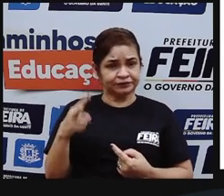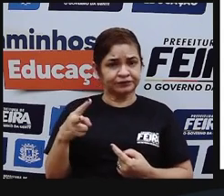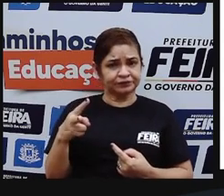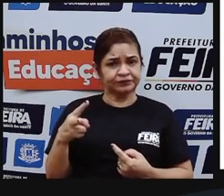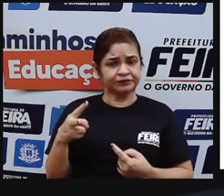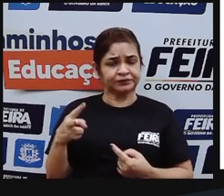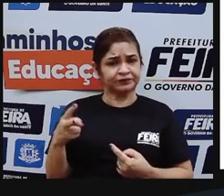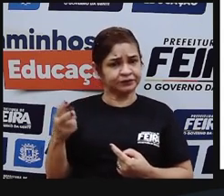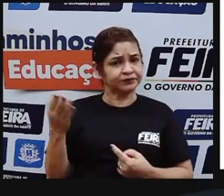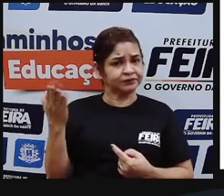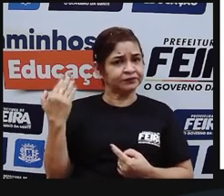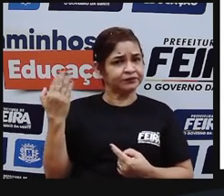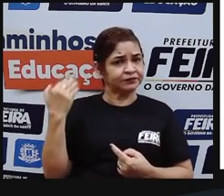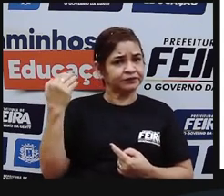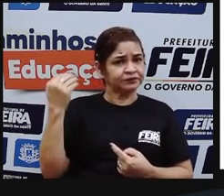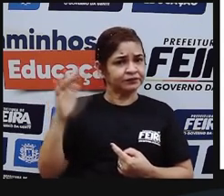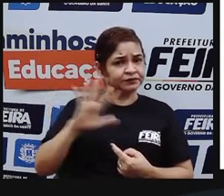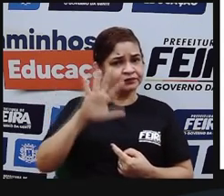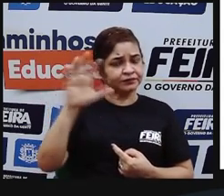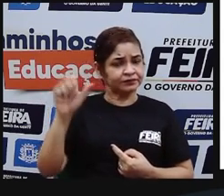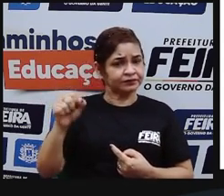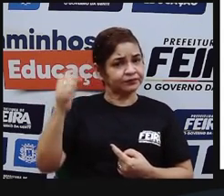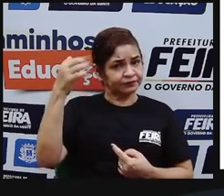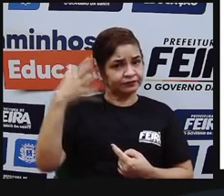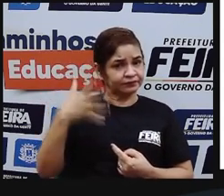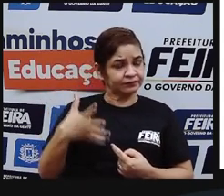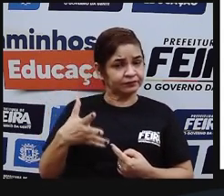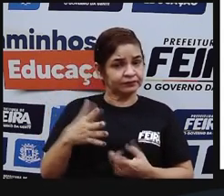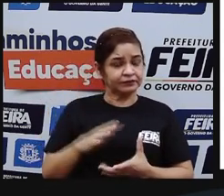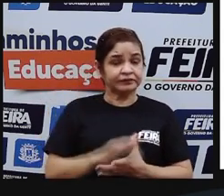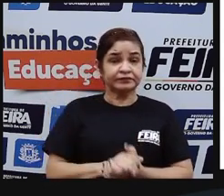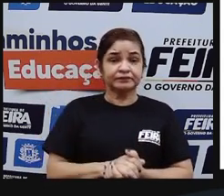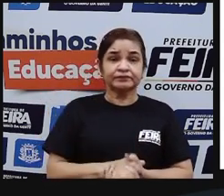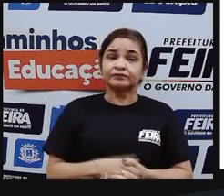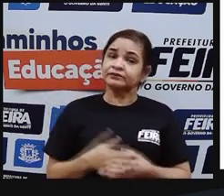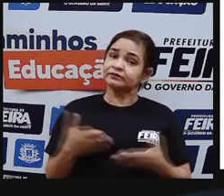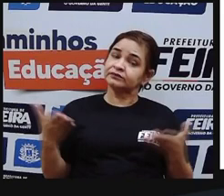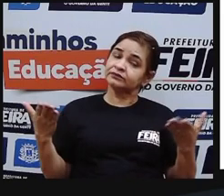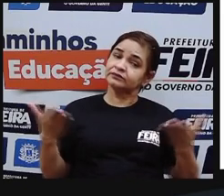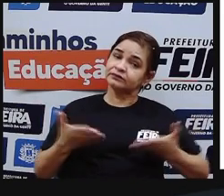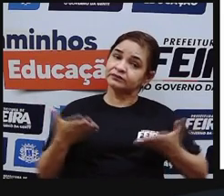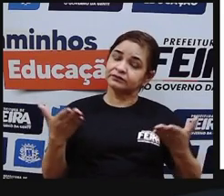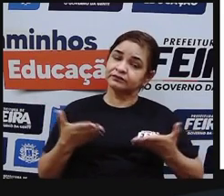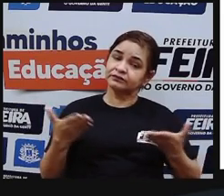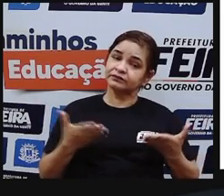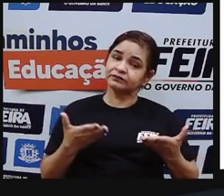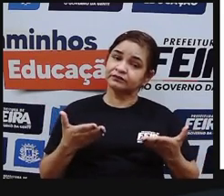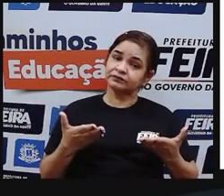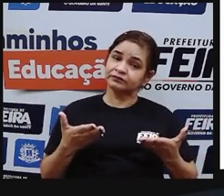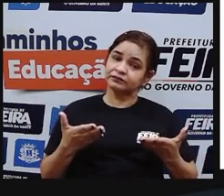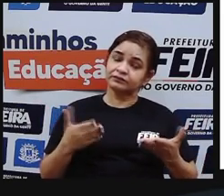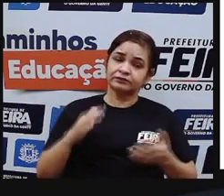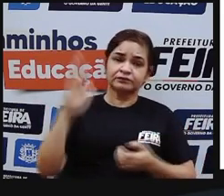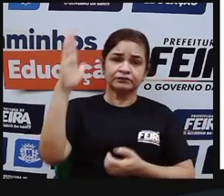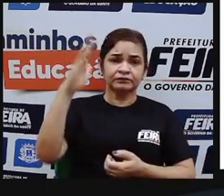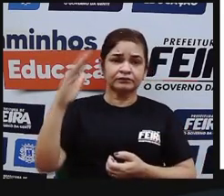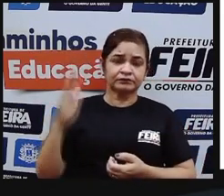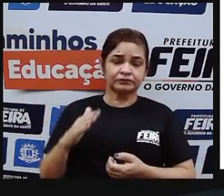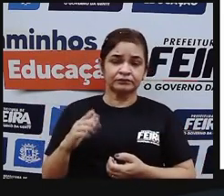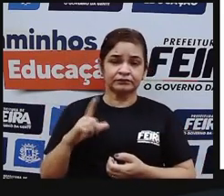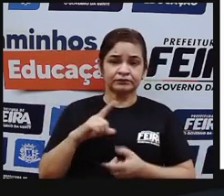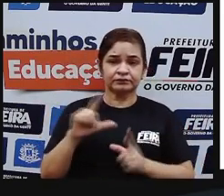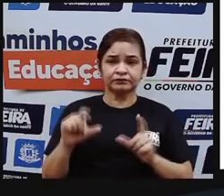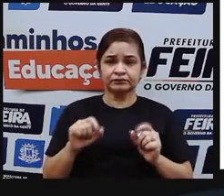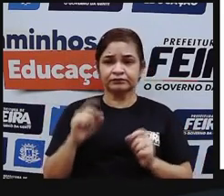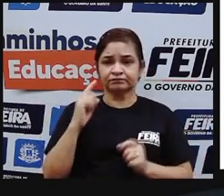anterior, no mapa anterior. E na atualidade do nosso país, nós só temos